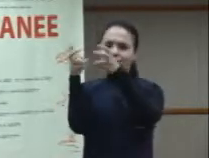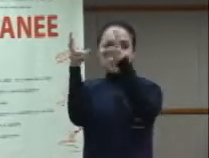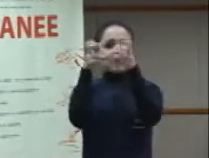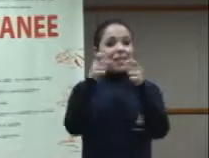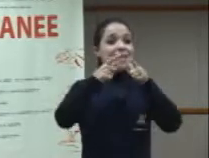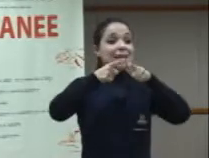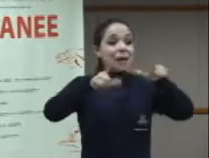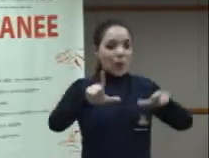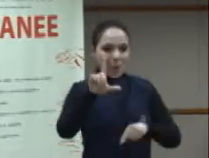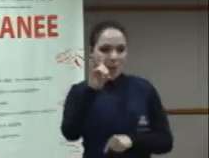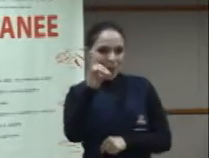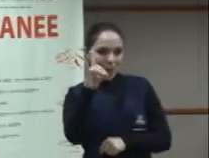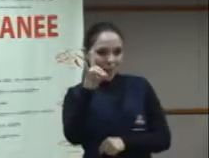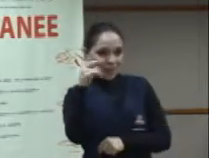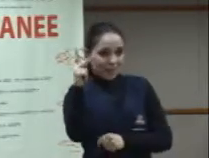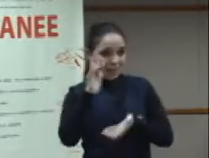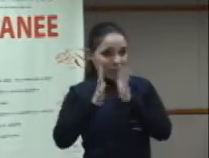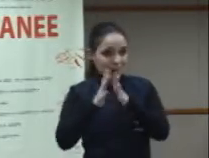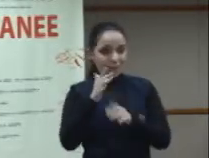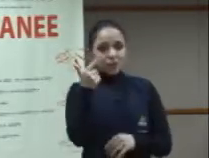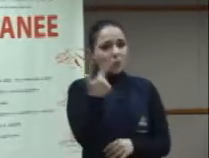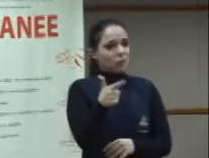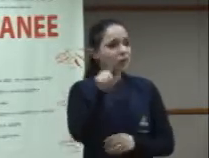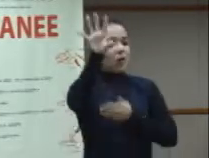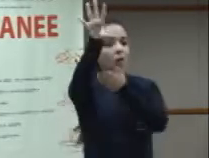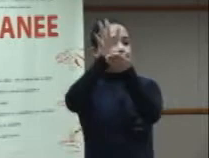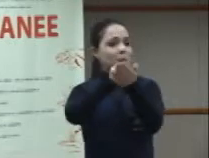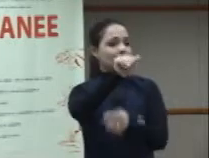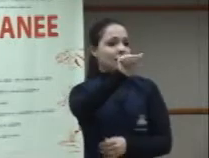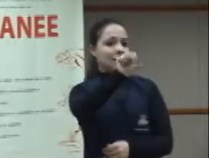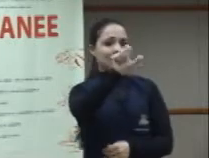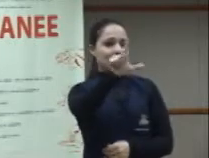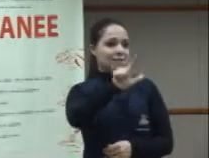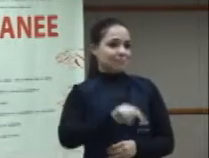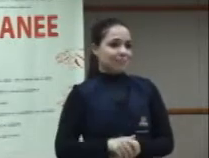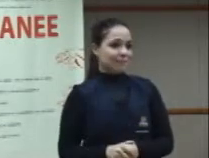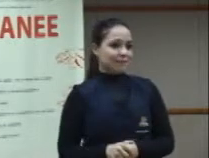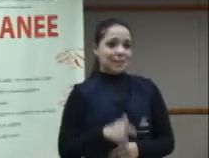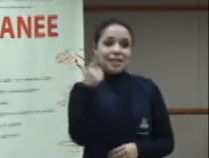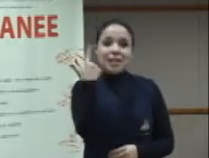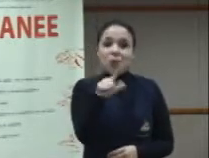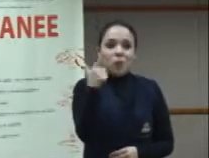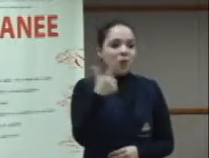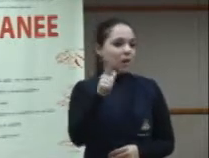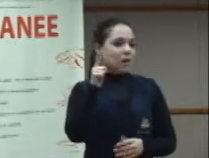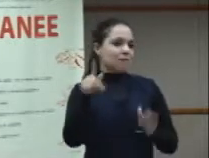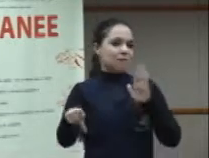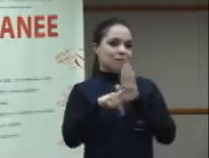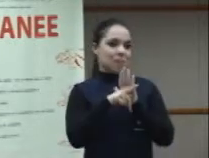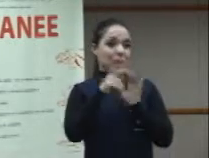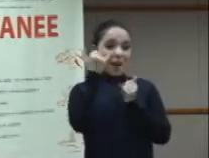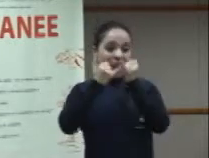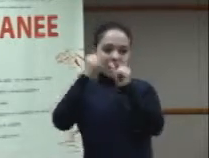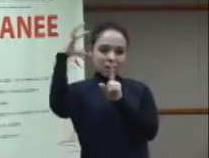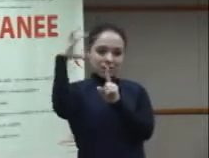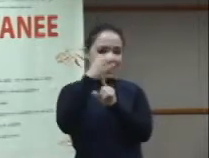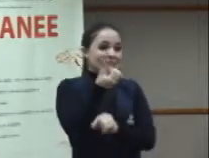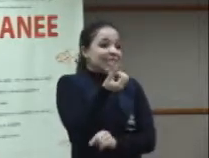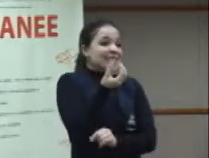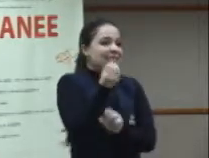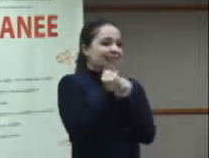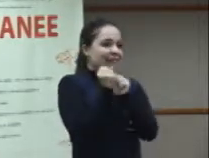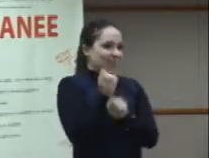que a língua de sinais boliviana é a língua de sinais americana. Que os bolivianos foram colonizados há 60 anos